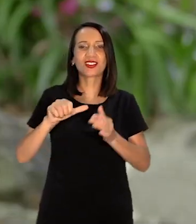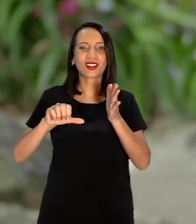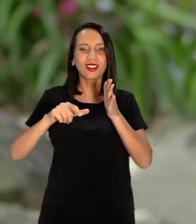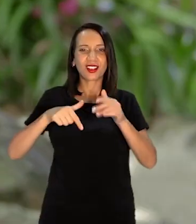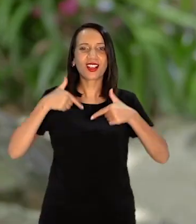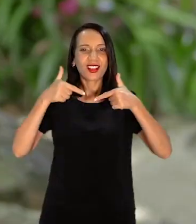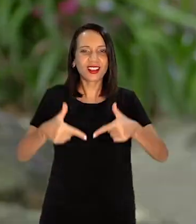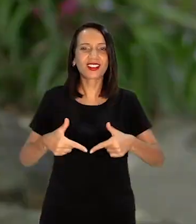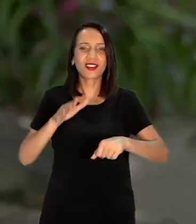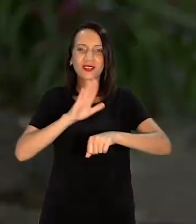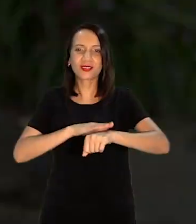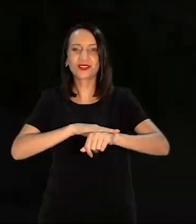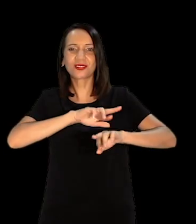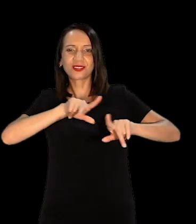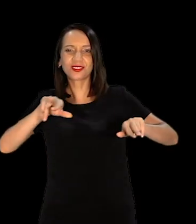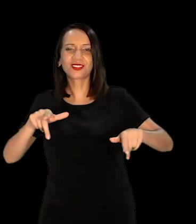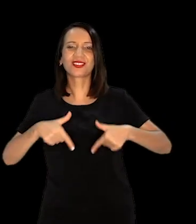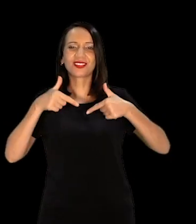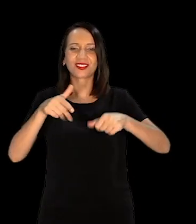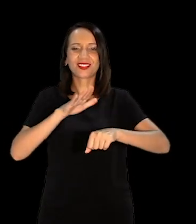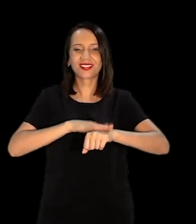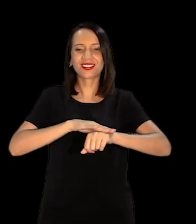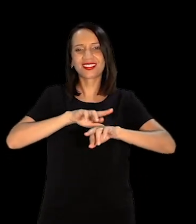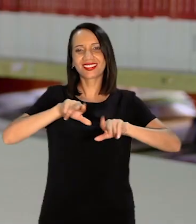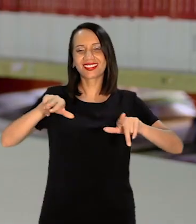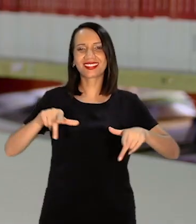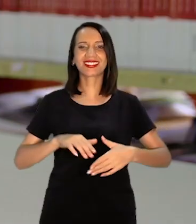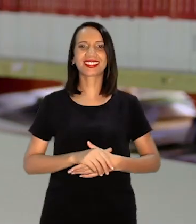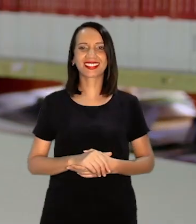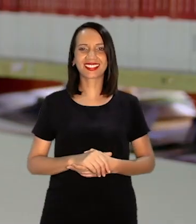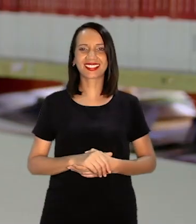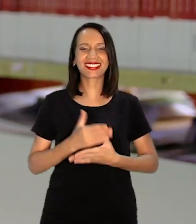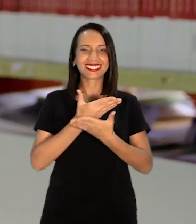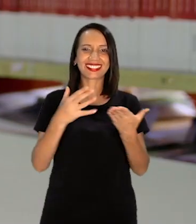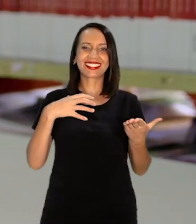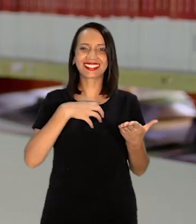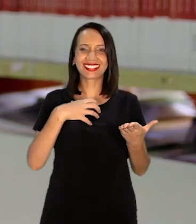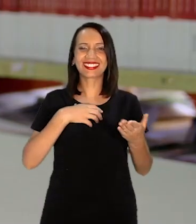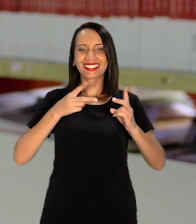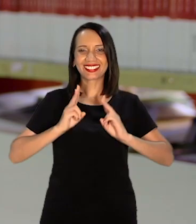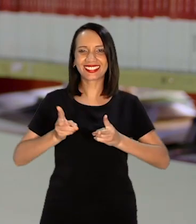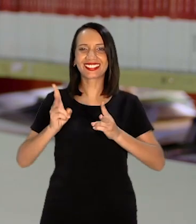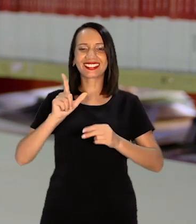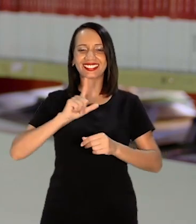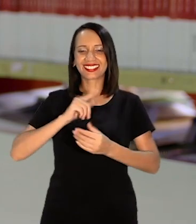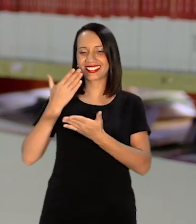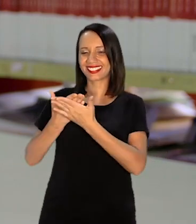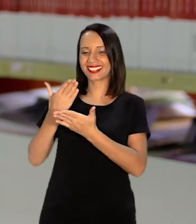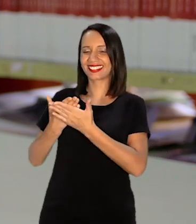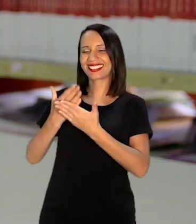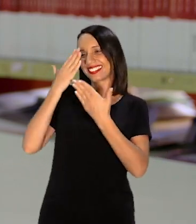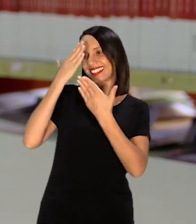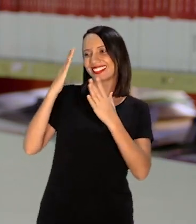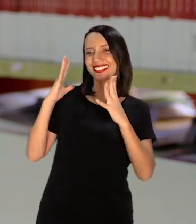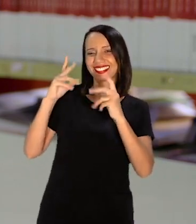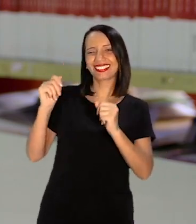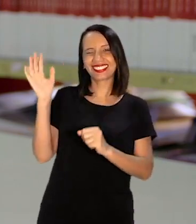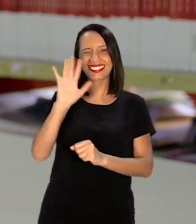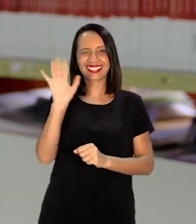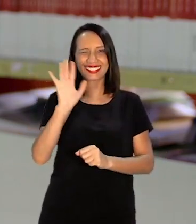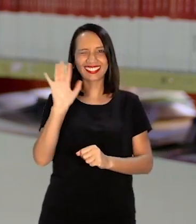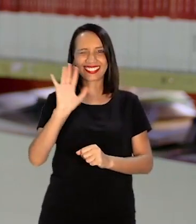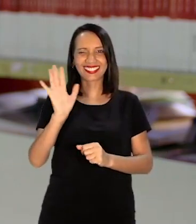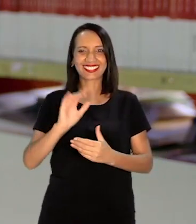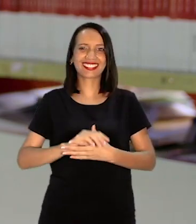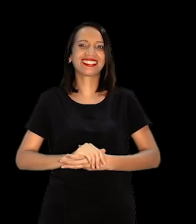sorriso É uma luta E a tela escurece Alisson Agora eu vou continuar Minha aula ali Muito obrigado por tudo Tchau, tchau